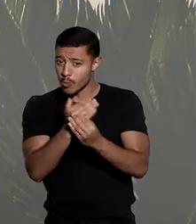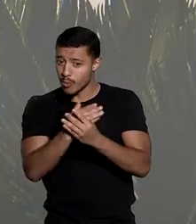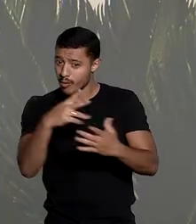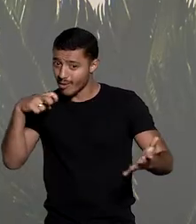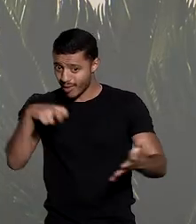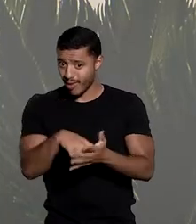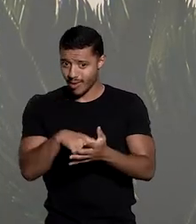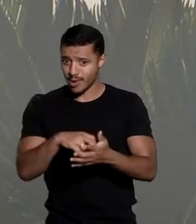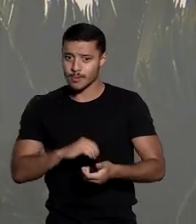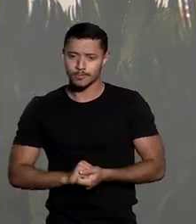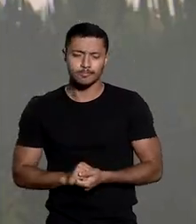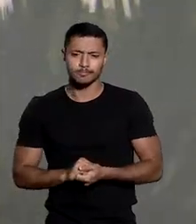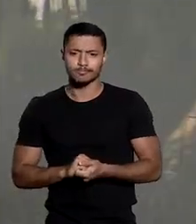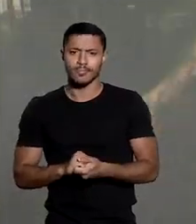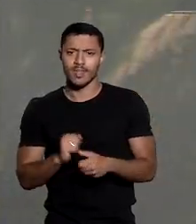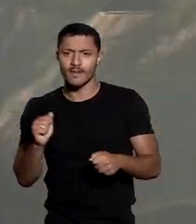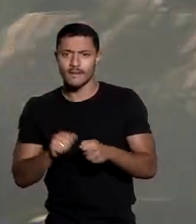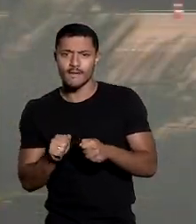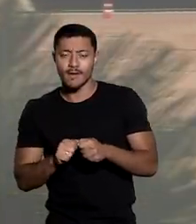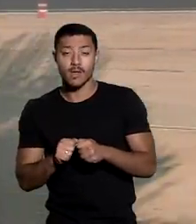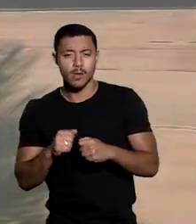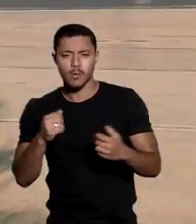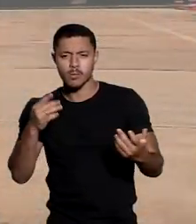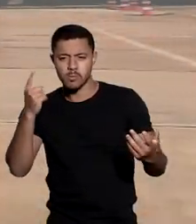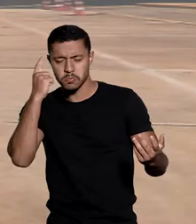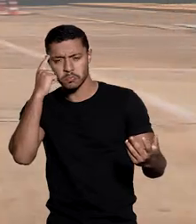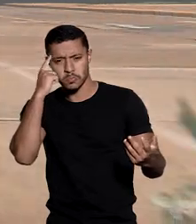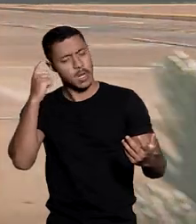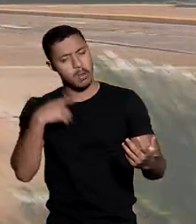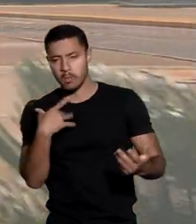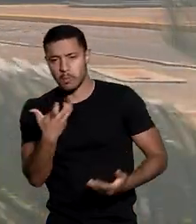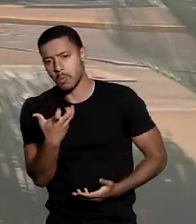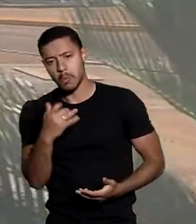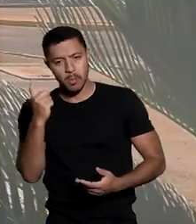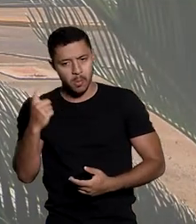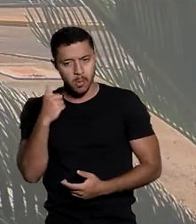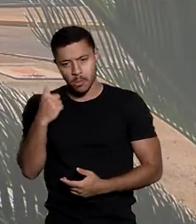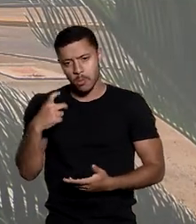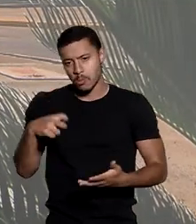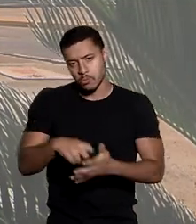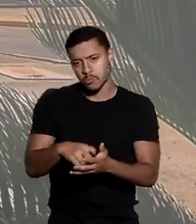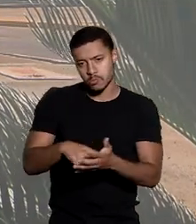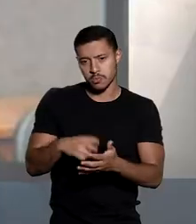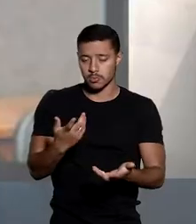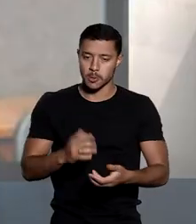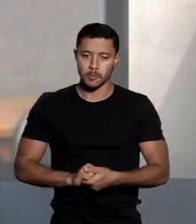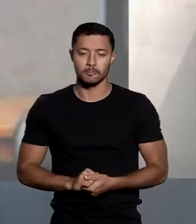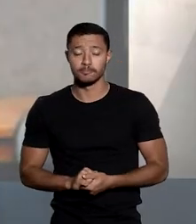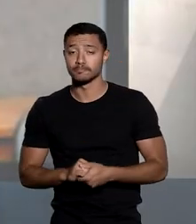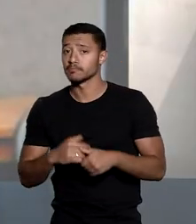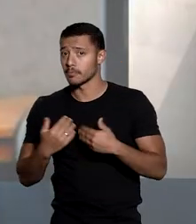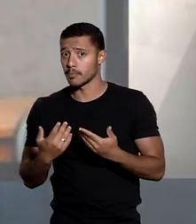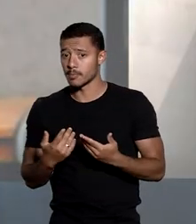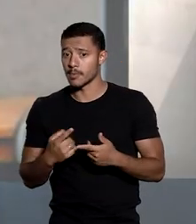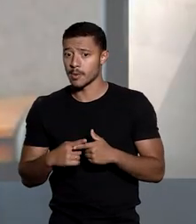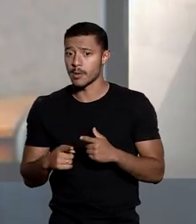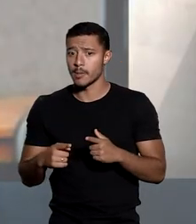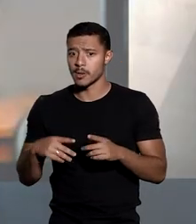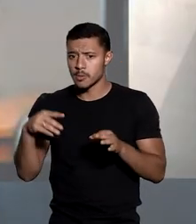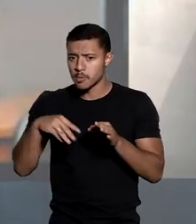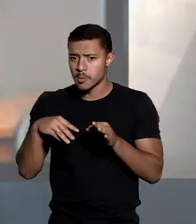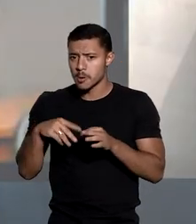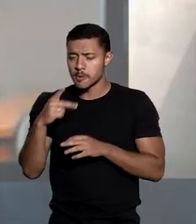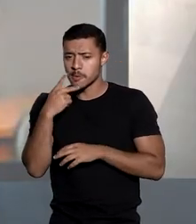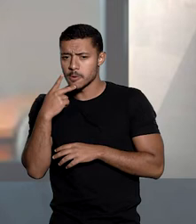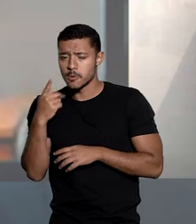criminal, configurando motivo bastante para justificar a retificação do registro. Porém, o ministro frisou